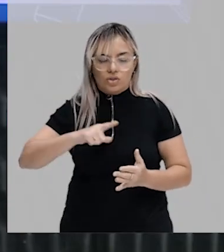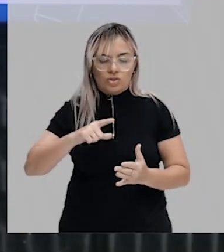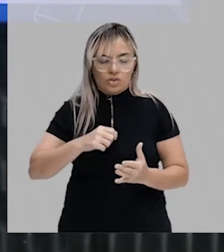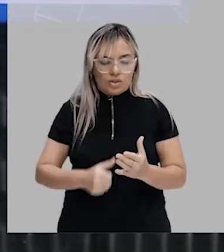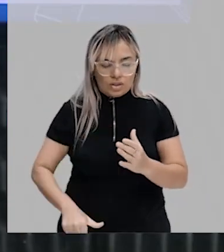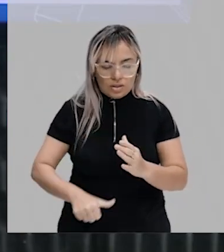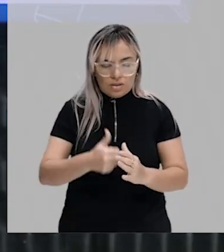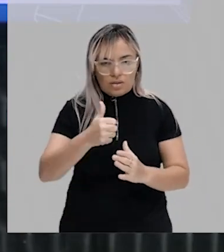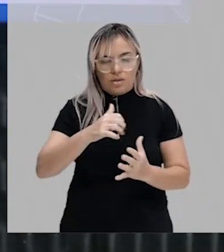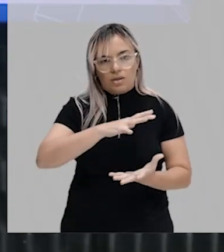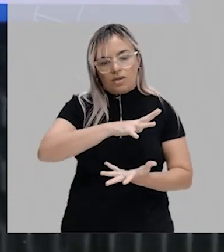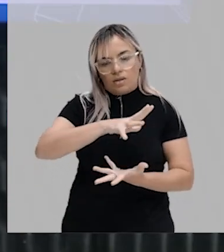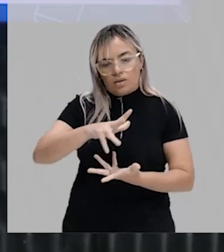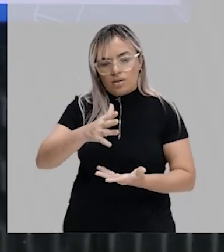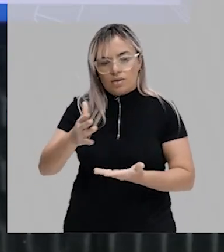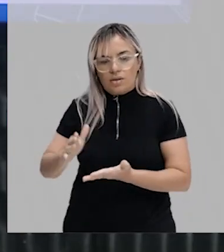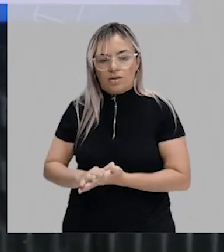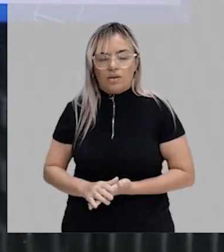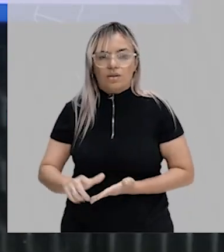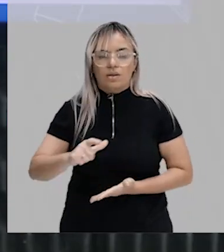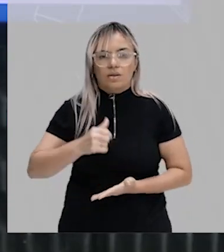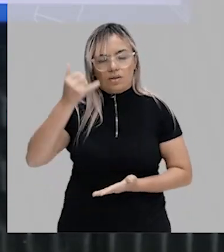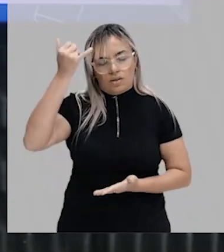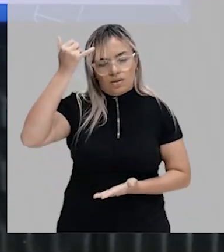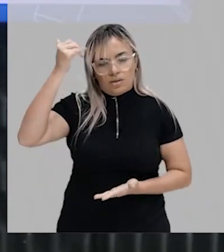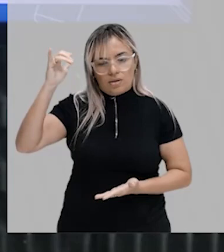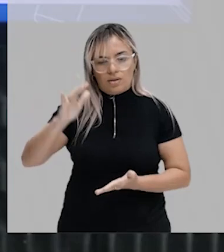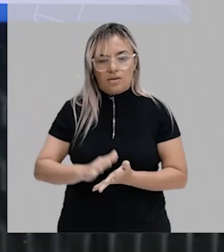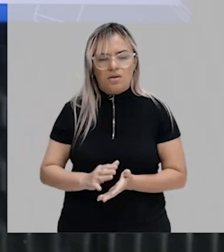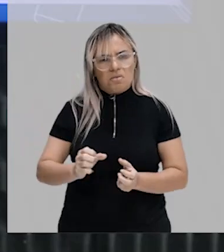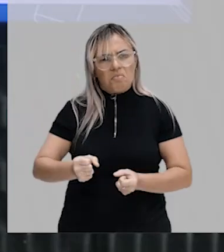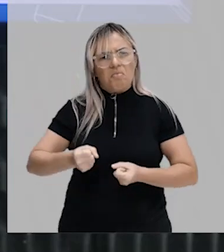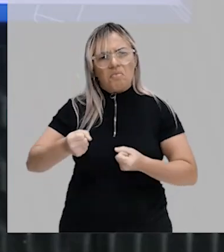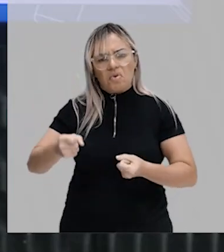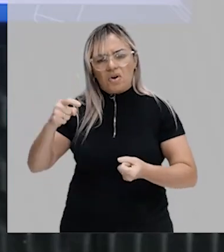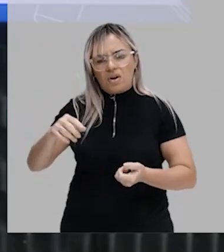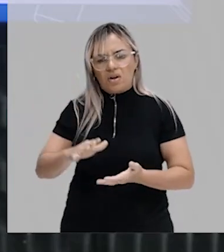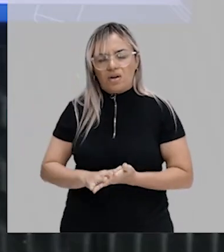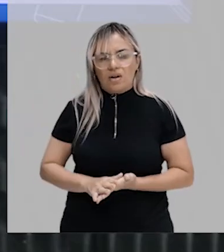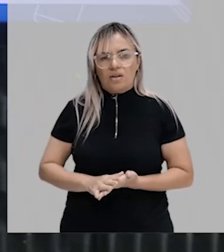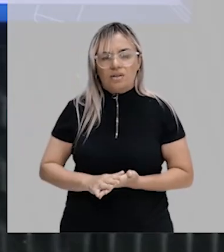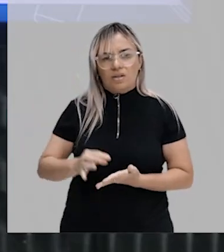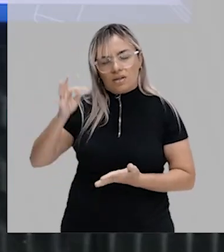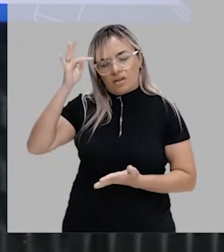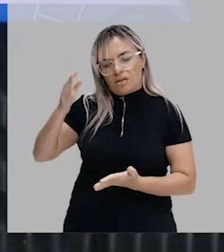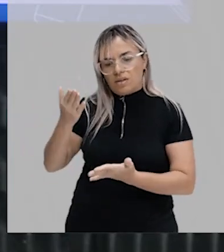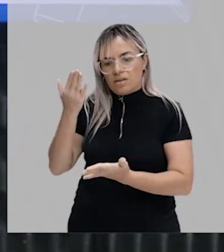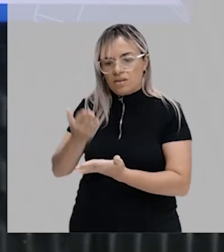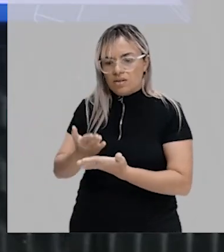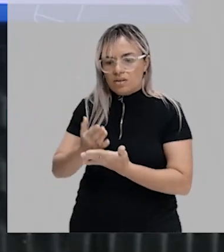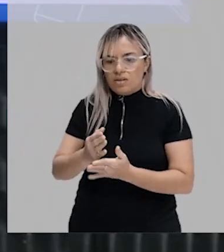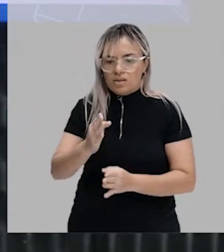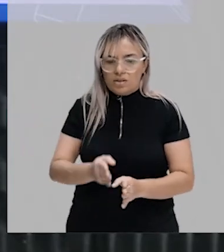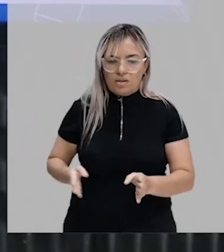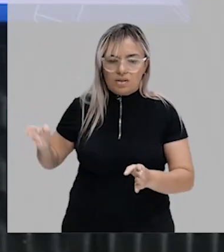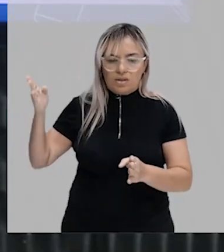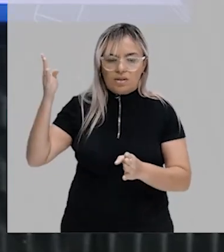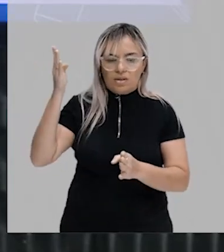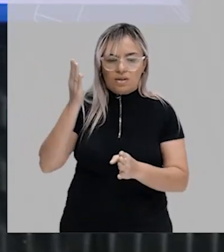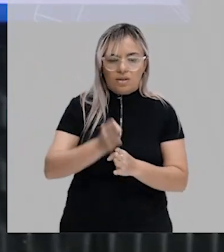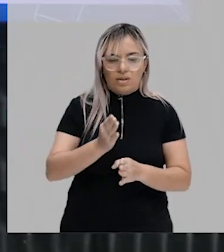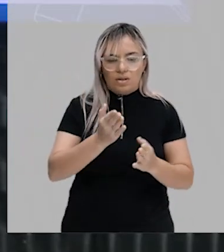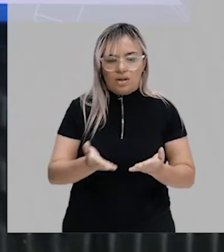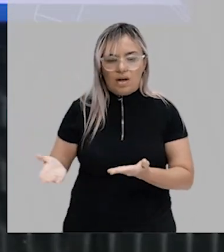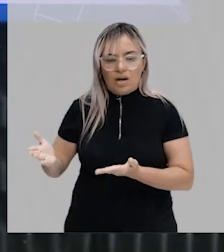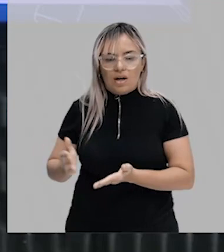Essa ideia tem se consolidado graças ao descobrimento, por exemplo, das arqueobactérias, que são